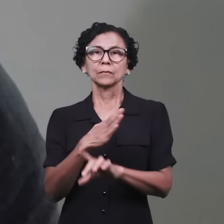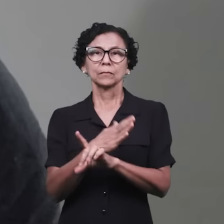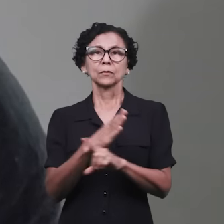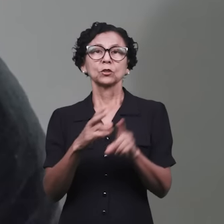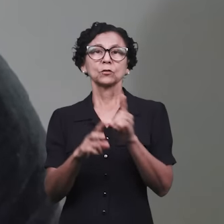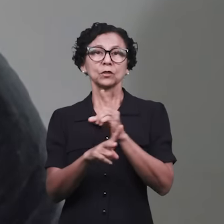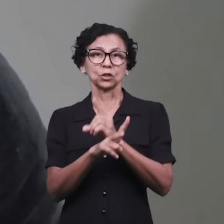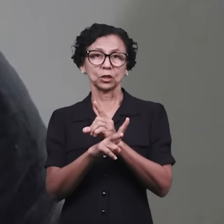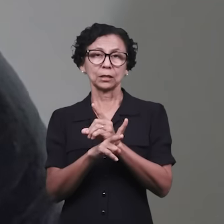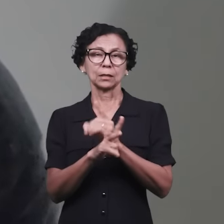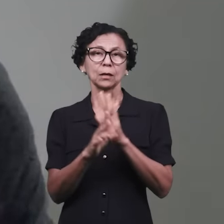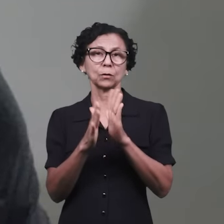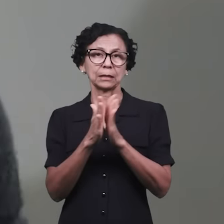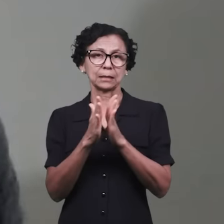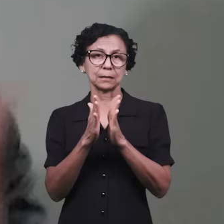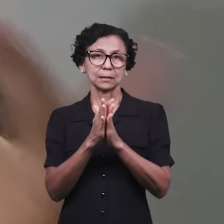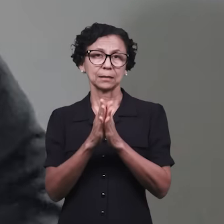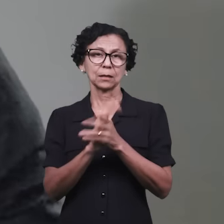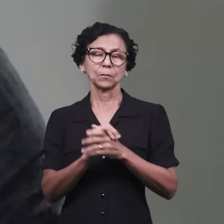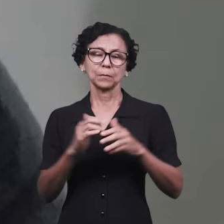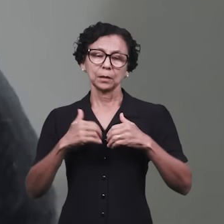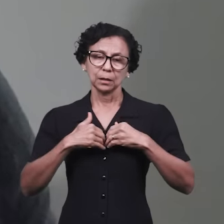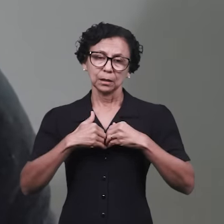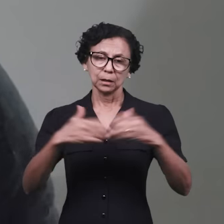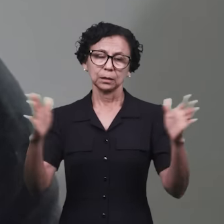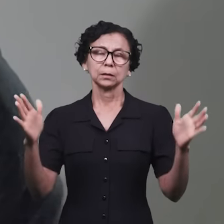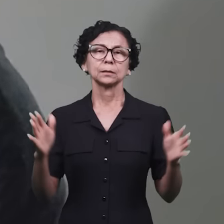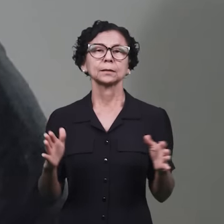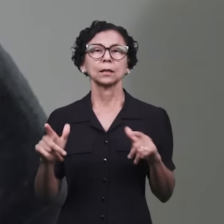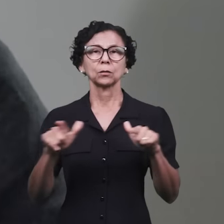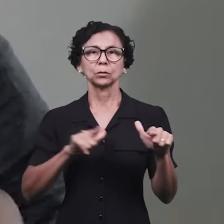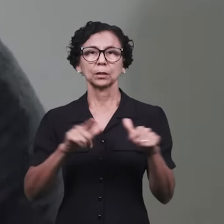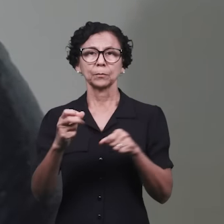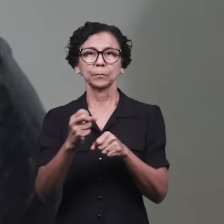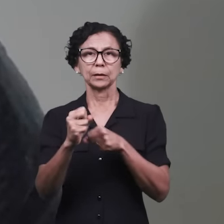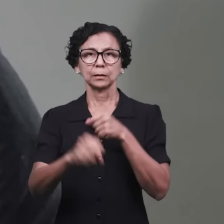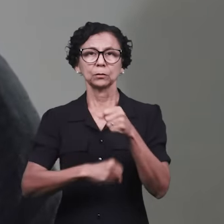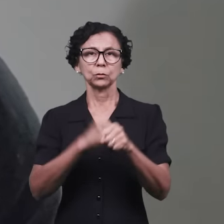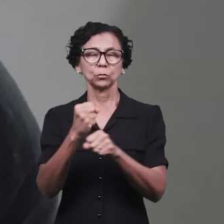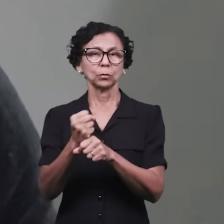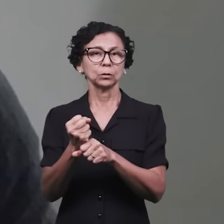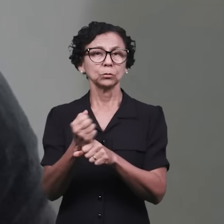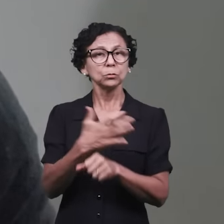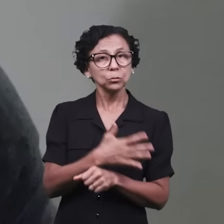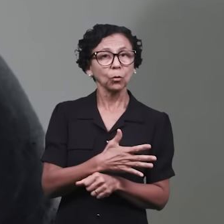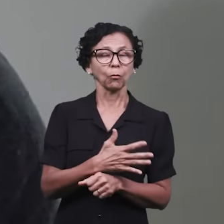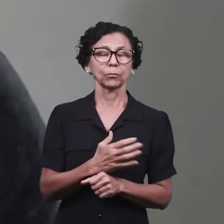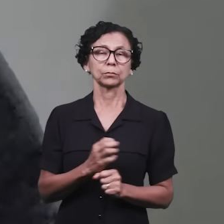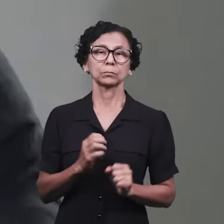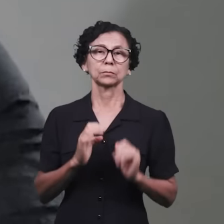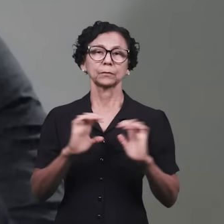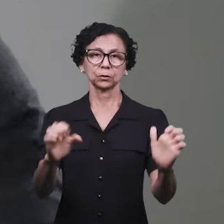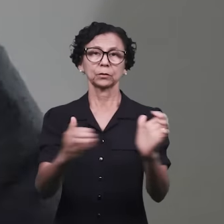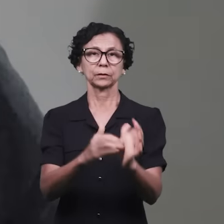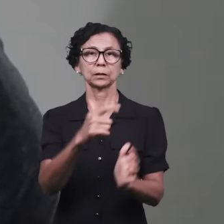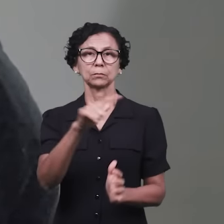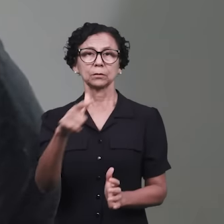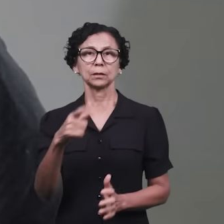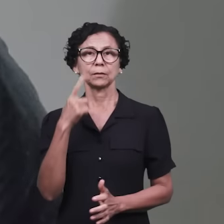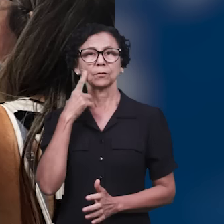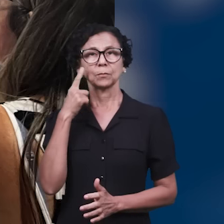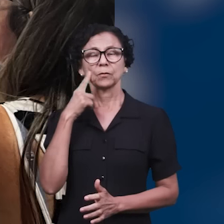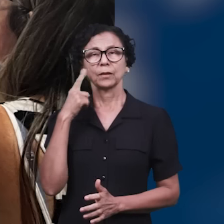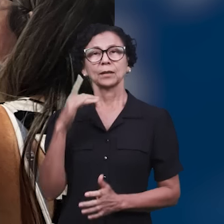glorificação ao Senhor para dar início aos trabalhos deste ano do Evangelho Sem Fronteiras aqui na nossa área. Acompanhe